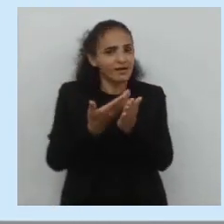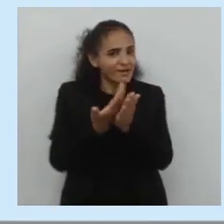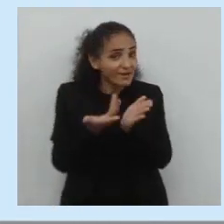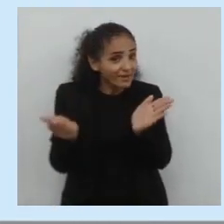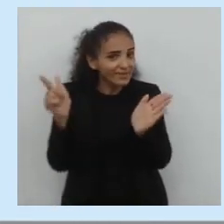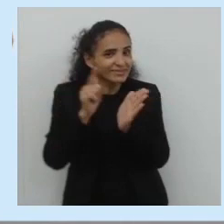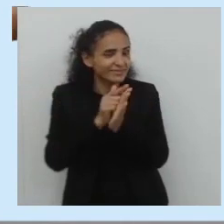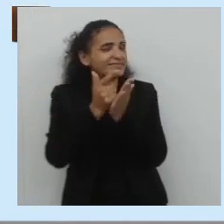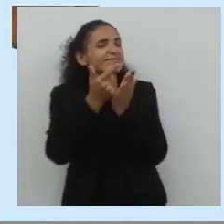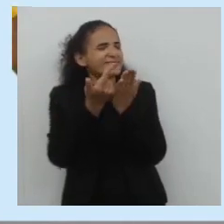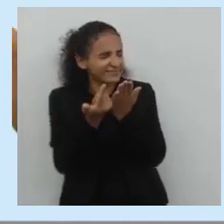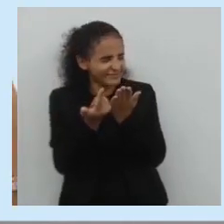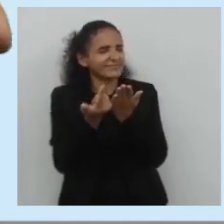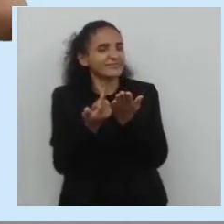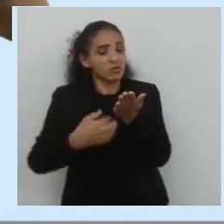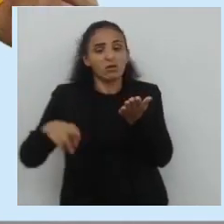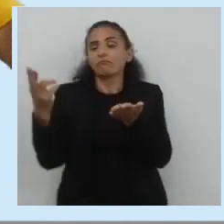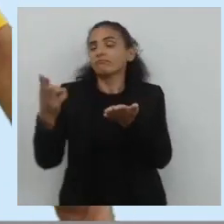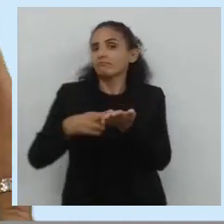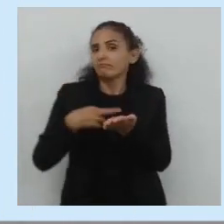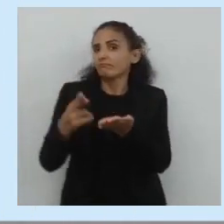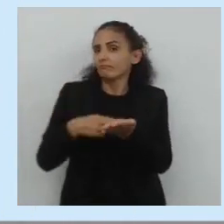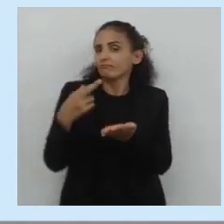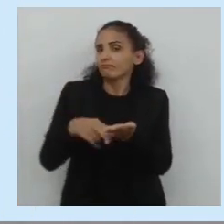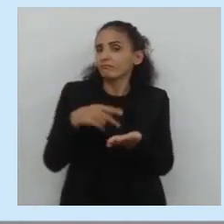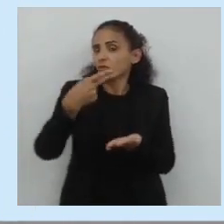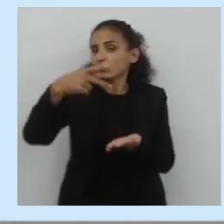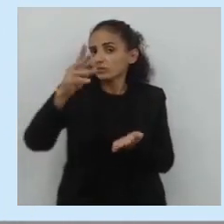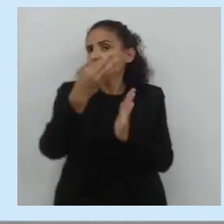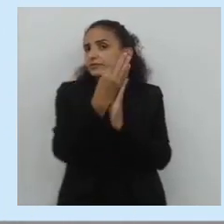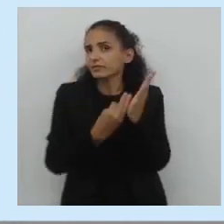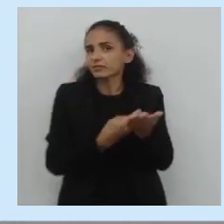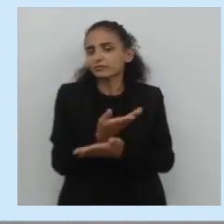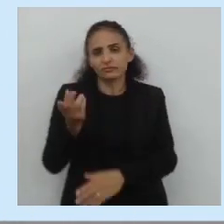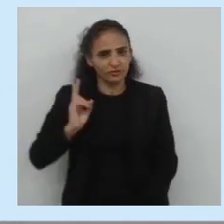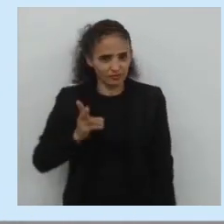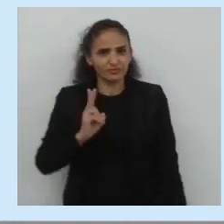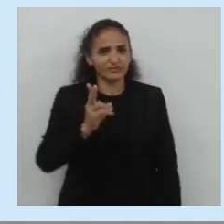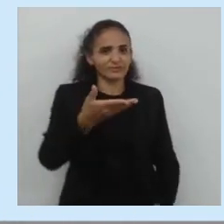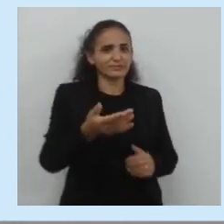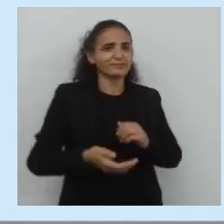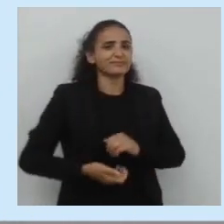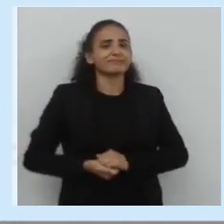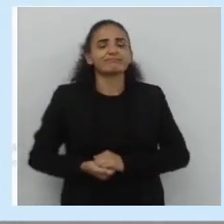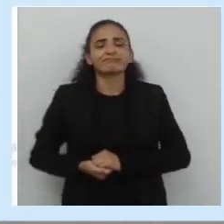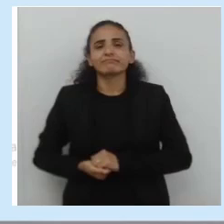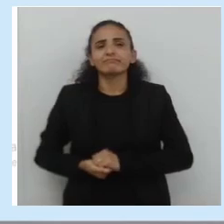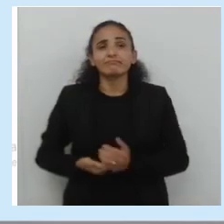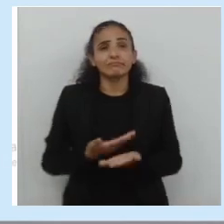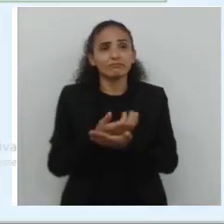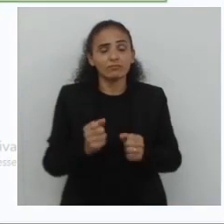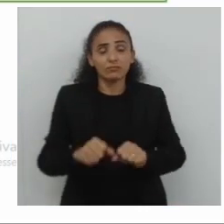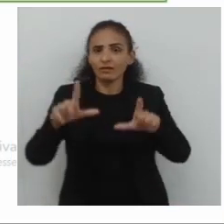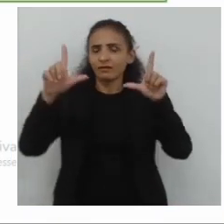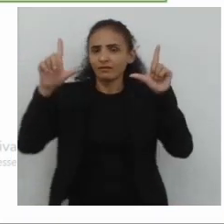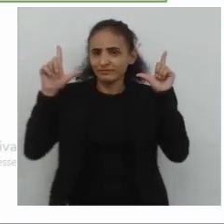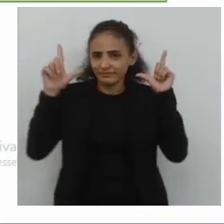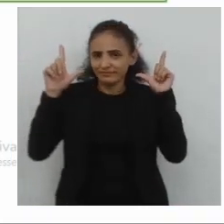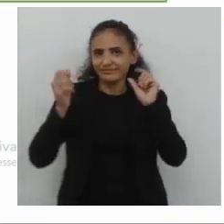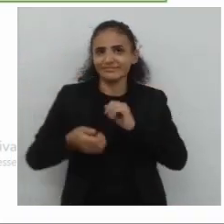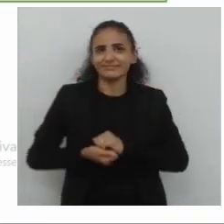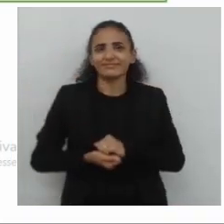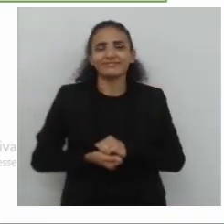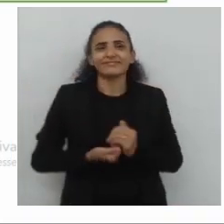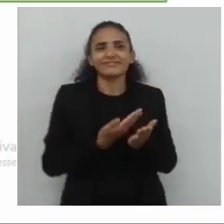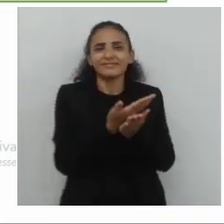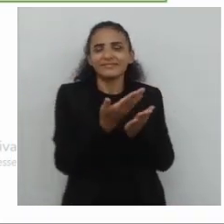jornalzinho da escola, pode ser em uma revista, etc. Vamos adiante. Nós temos aqui a seguinte questão. Olhando